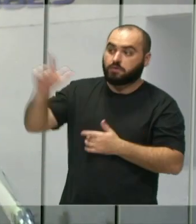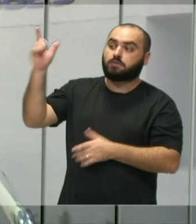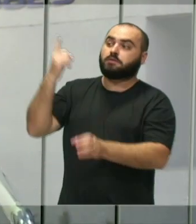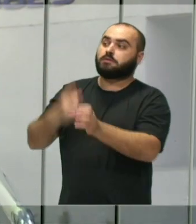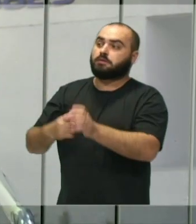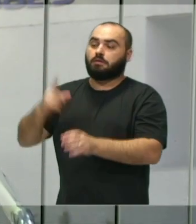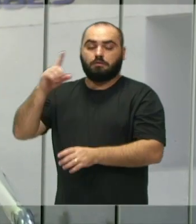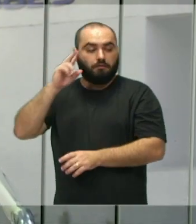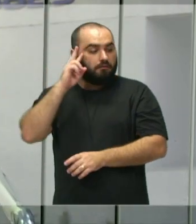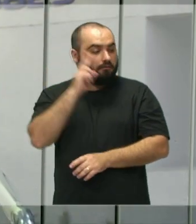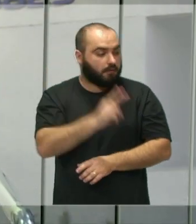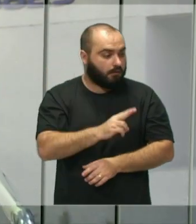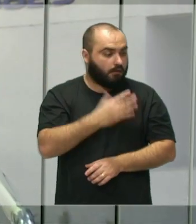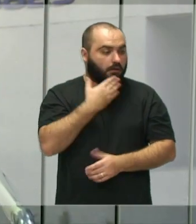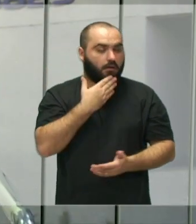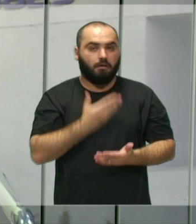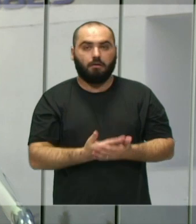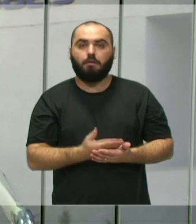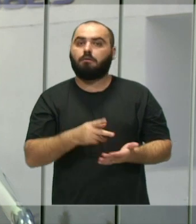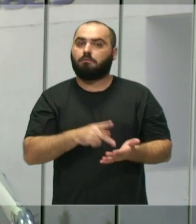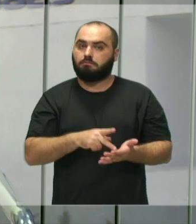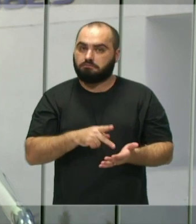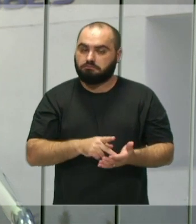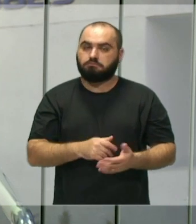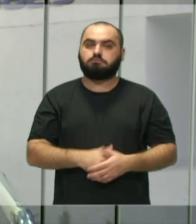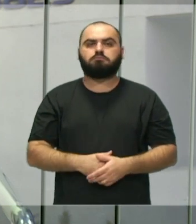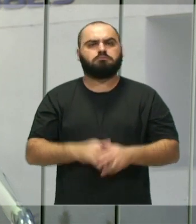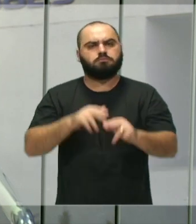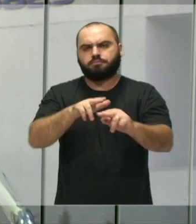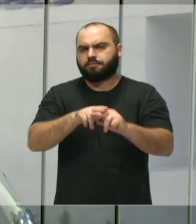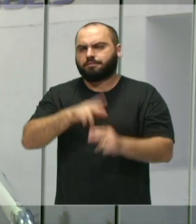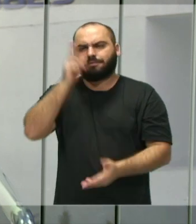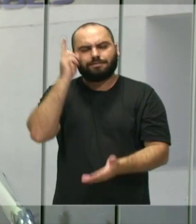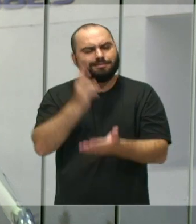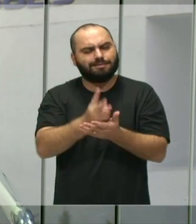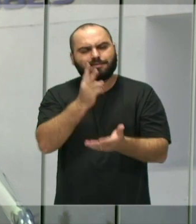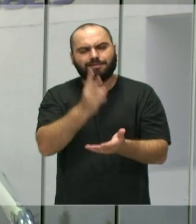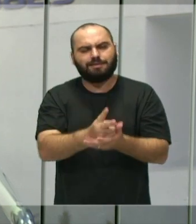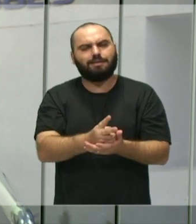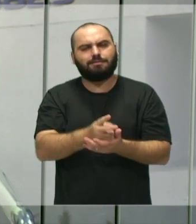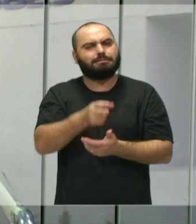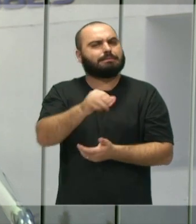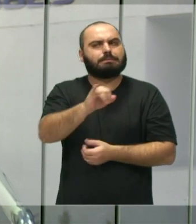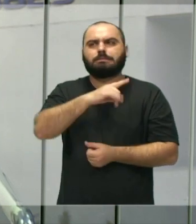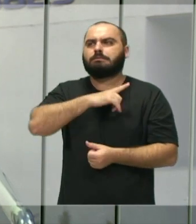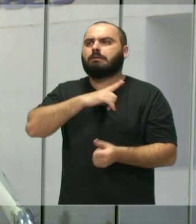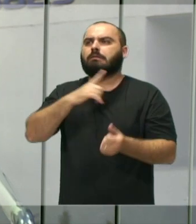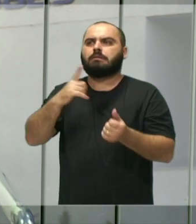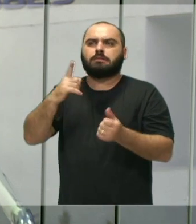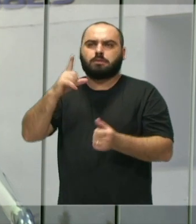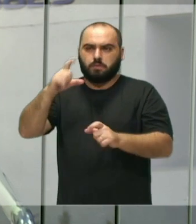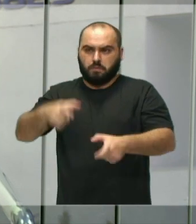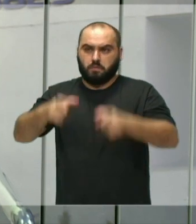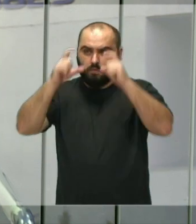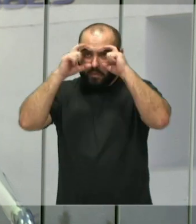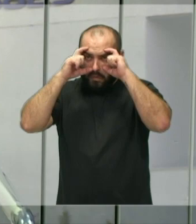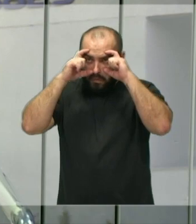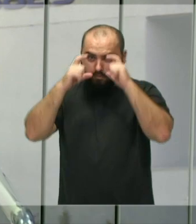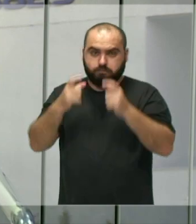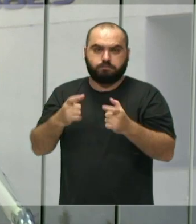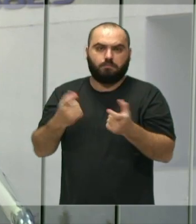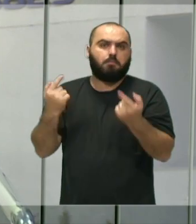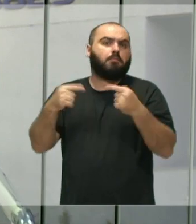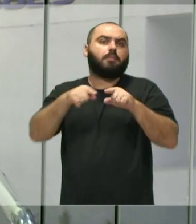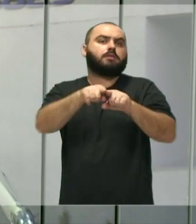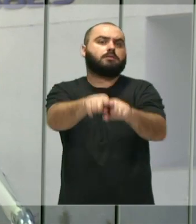impressionadas, né? E é isso. A gente sempre pode, com essa demanda, se tiver uma demanda muito grande de óculos e tudo mais, ou uma